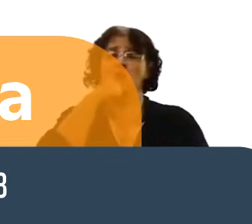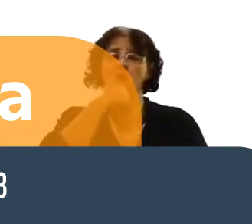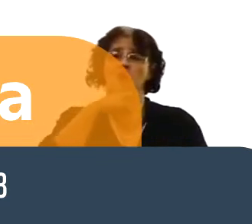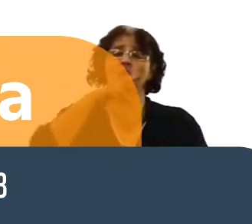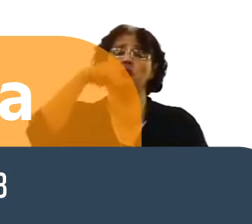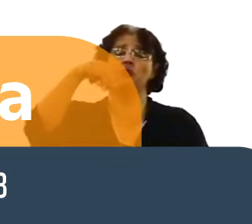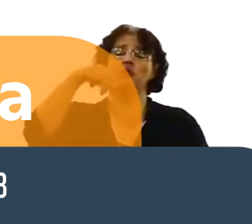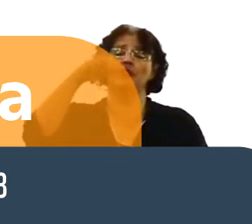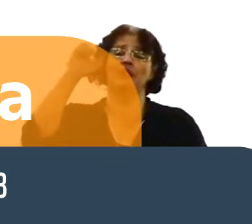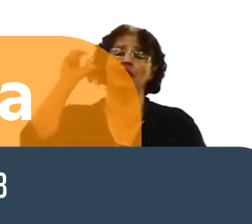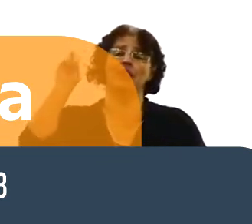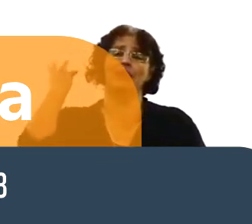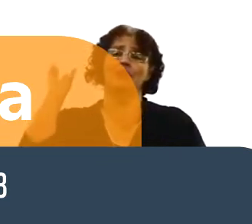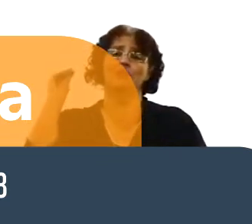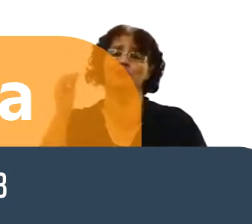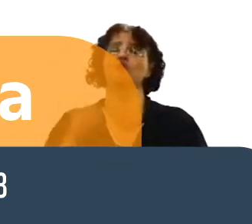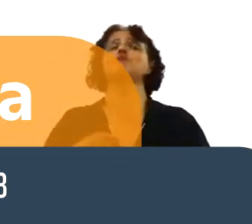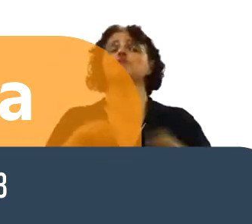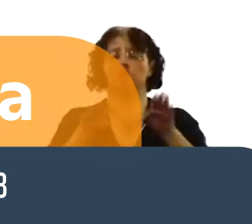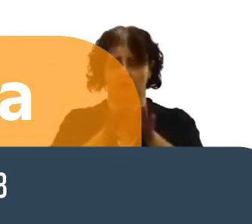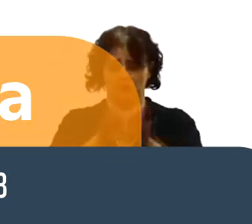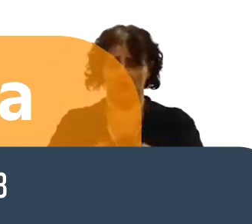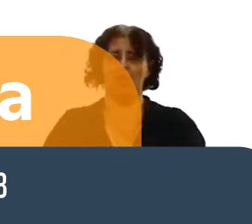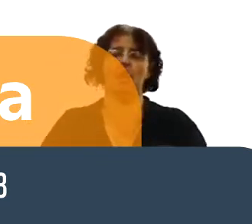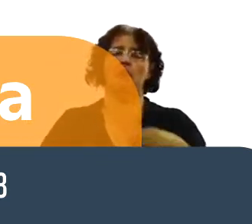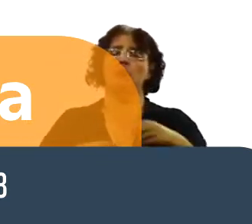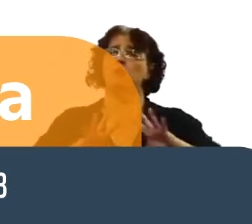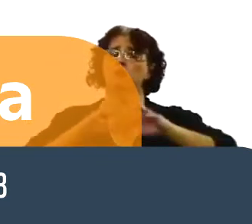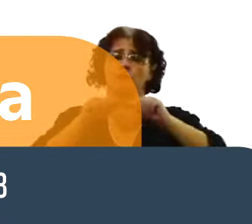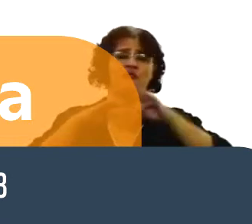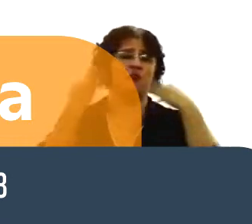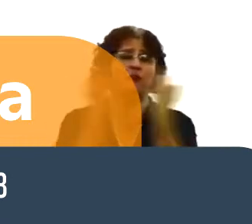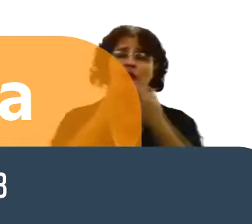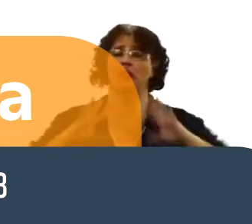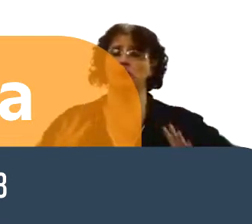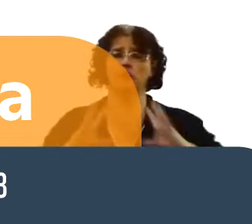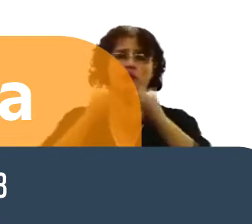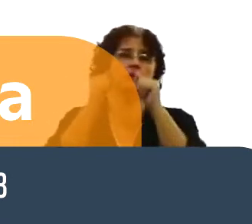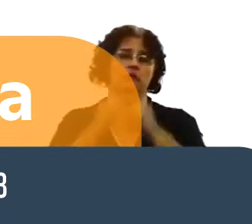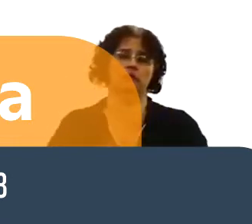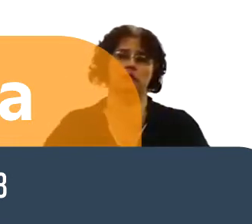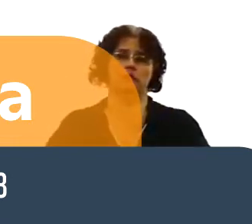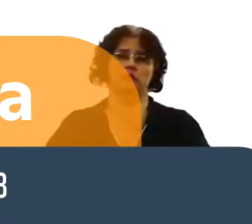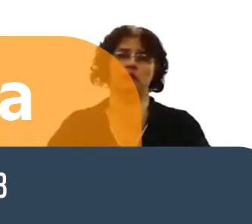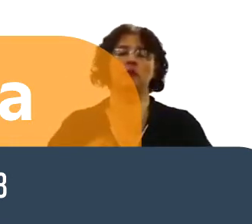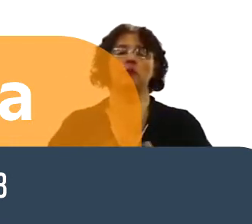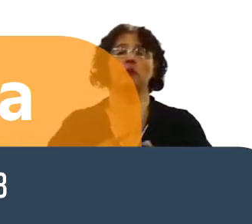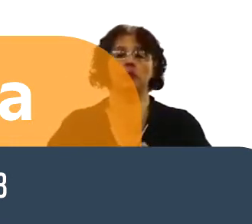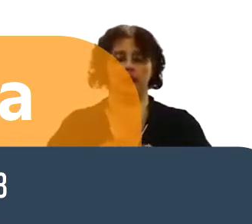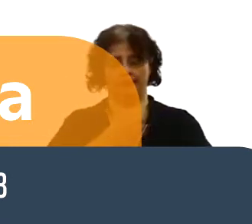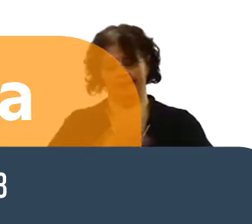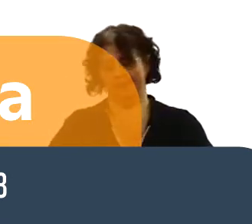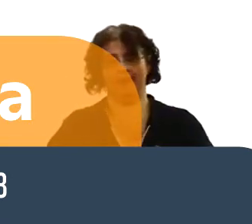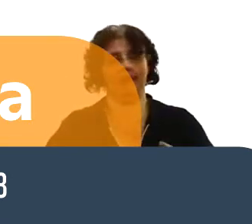pecado, o seu bisneto, e aí, meu irmão, aí foi-se embora. Por quê? Porque a partir da queda do homem,